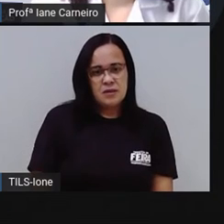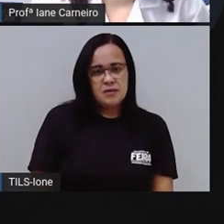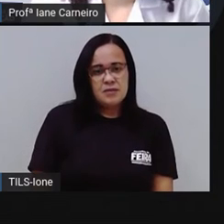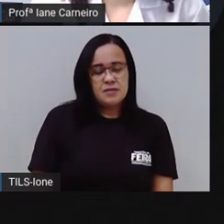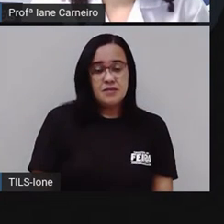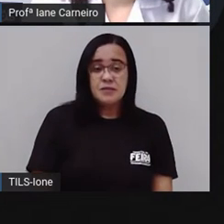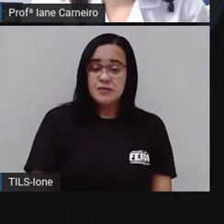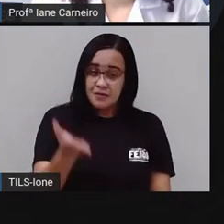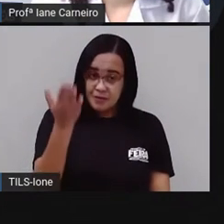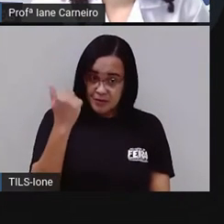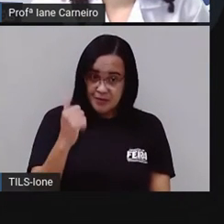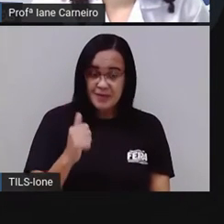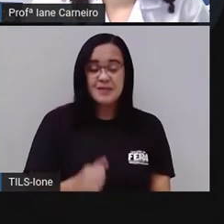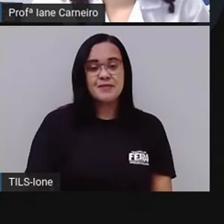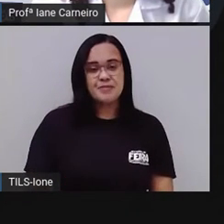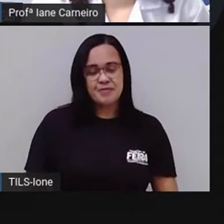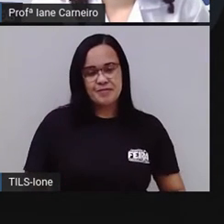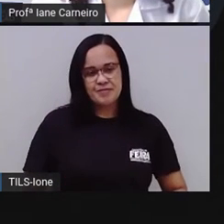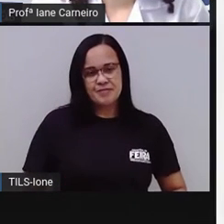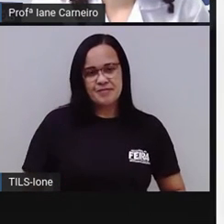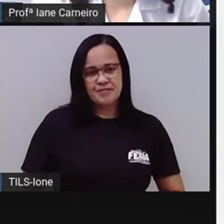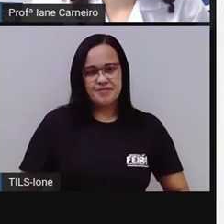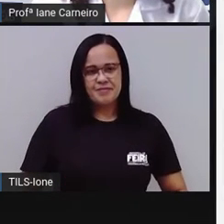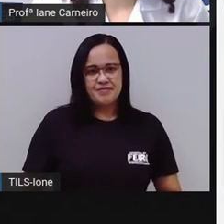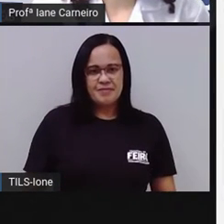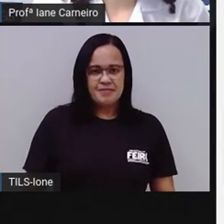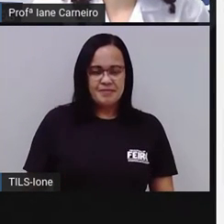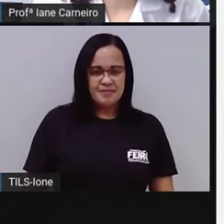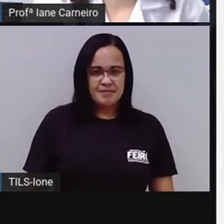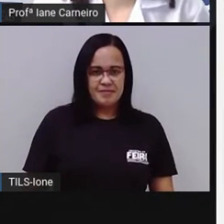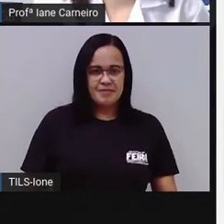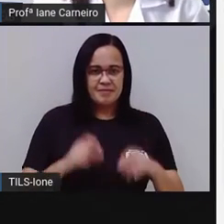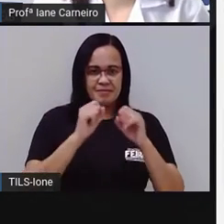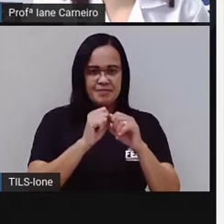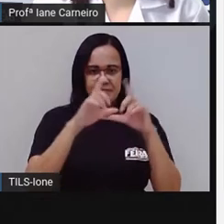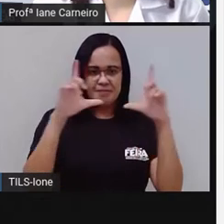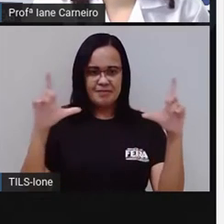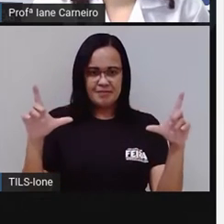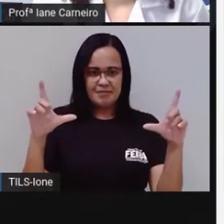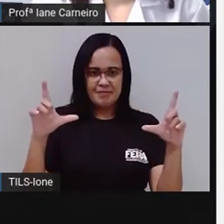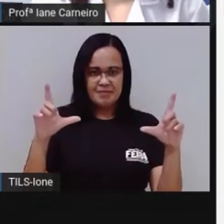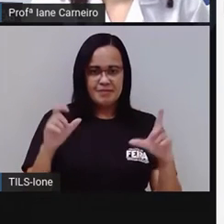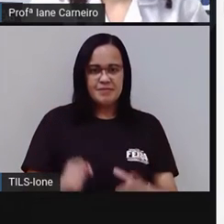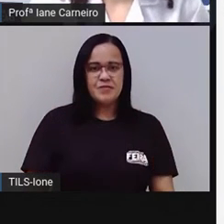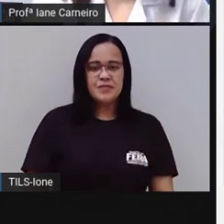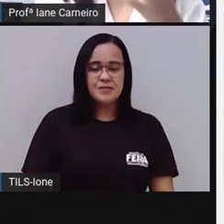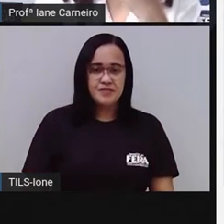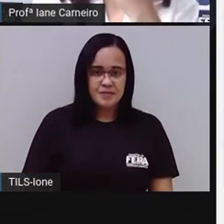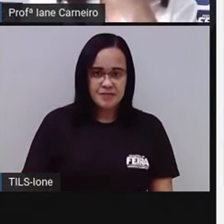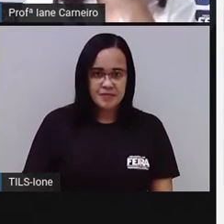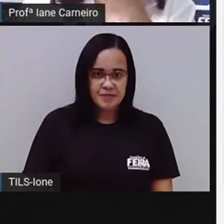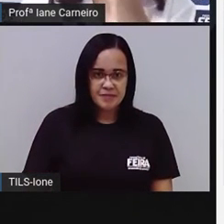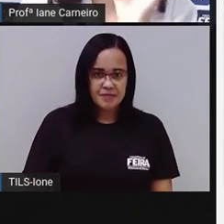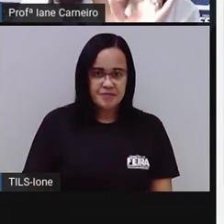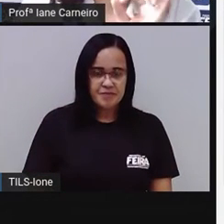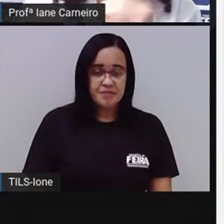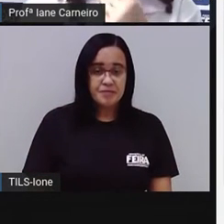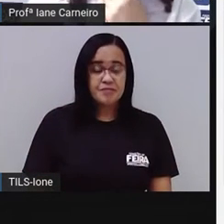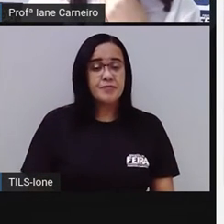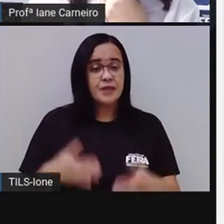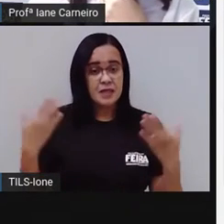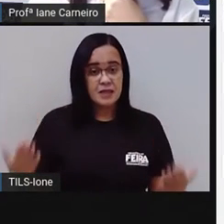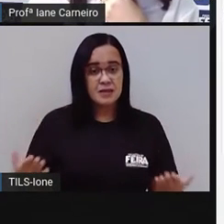Vamos lá, ó. Deixa a Pró aumentar aqui bastante. Pronto. Então, a Pró retirou essa,